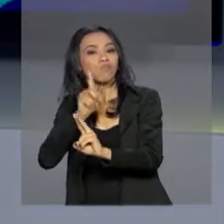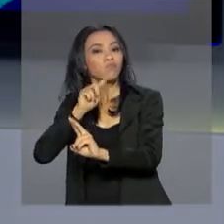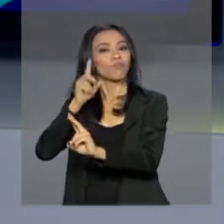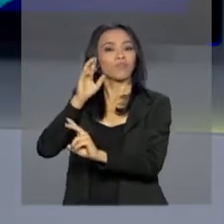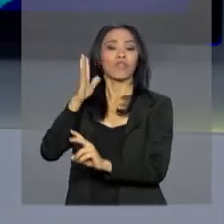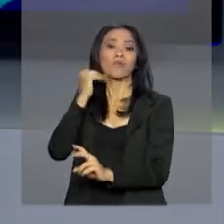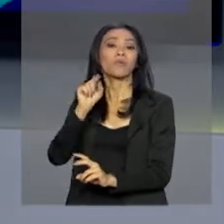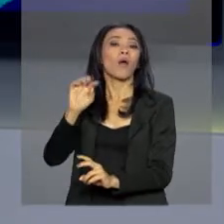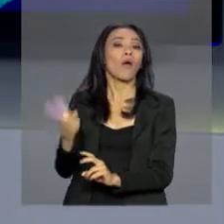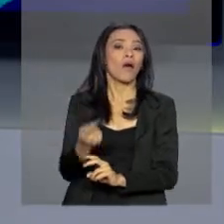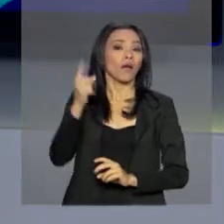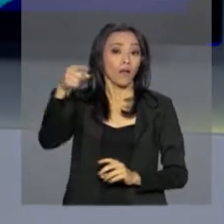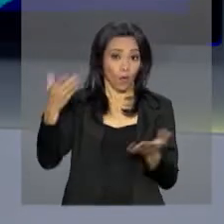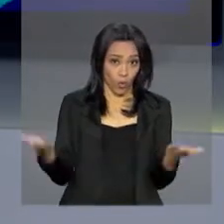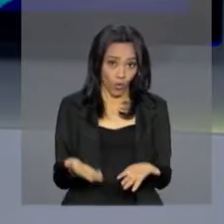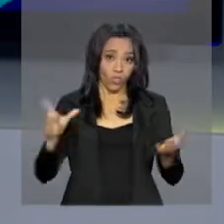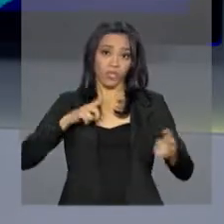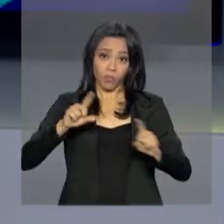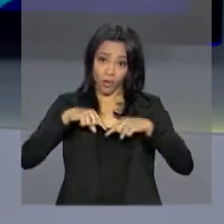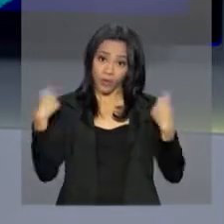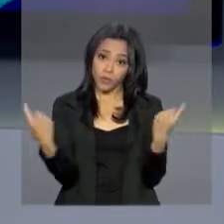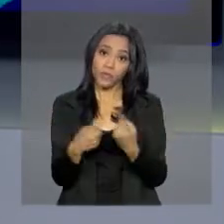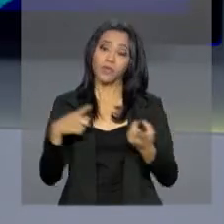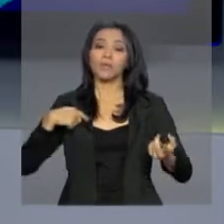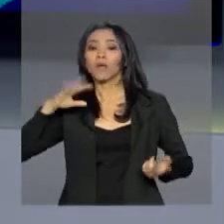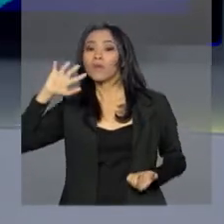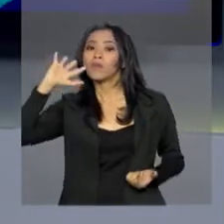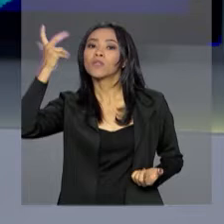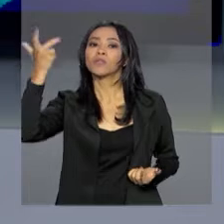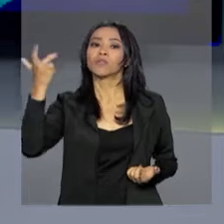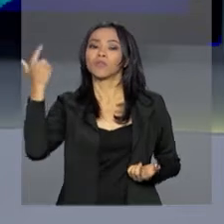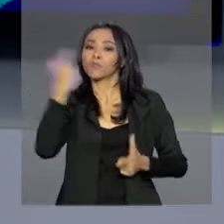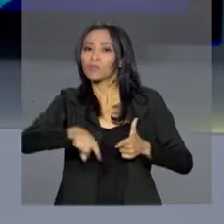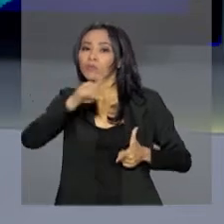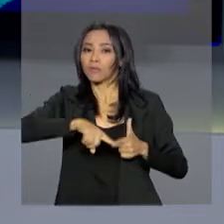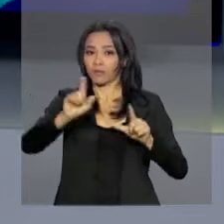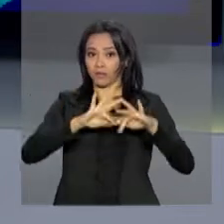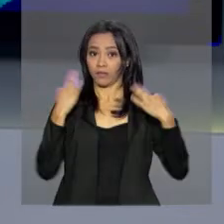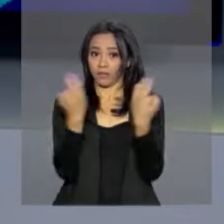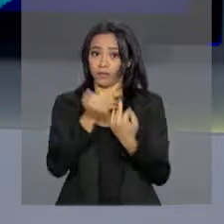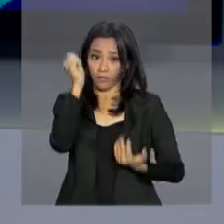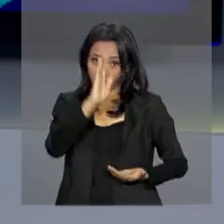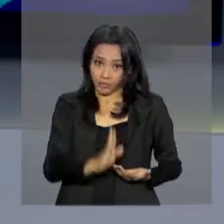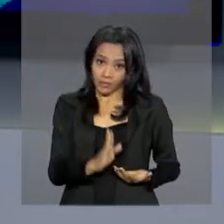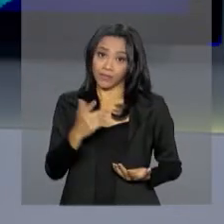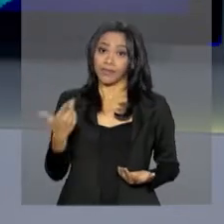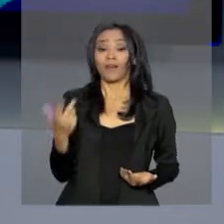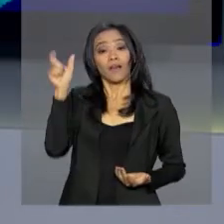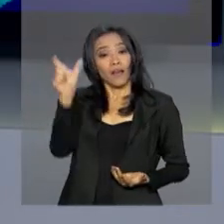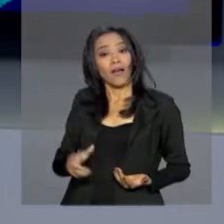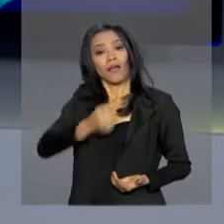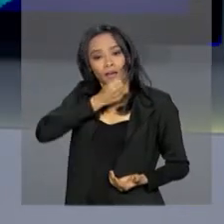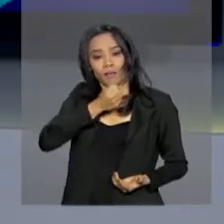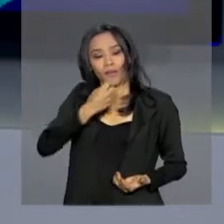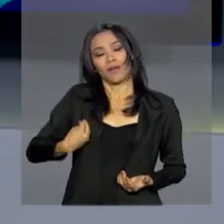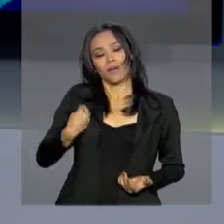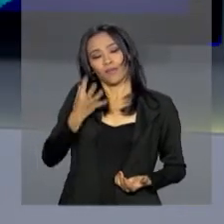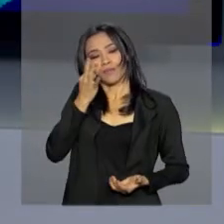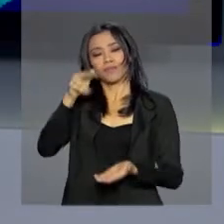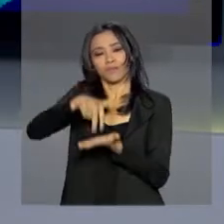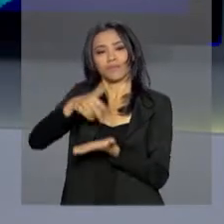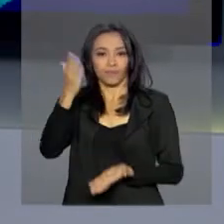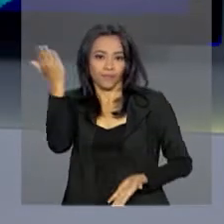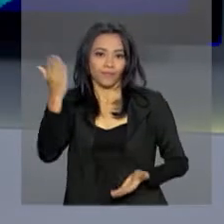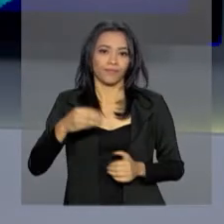se reúnem com autoridades americanas para encontrar uma solução para as famílias brasileiras. A nossa correspondente, Paola De Horte, traz as